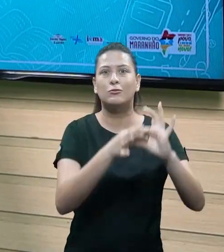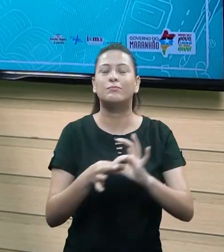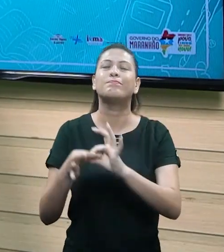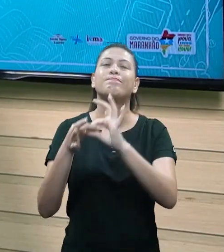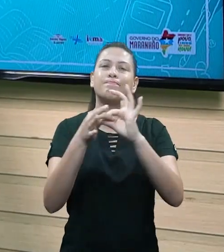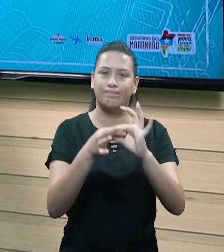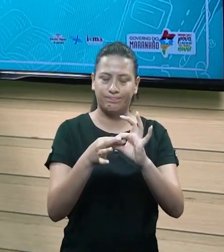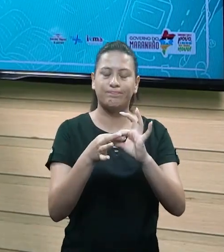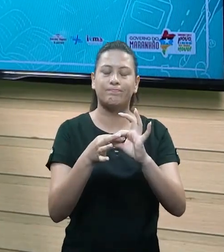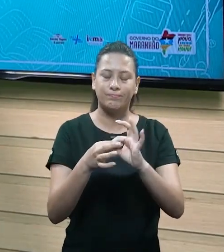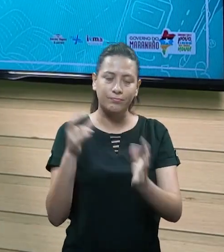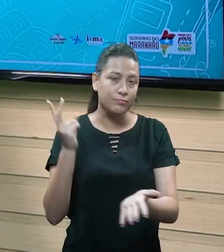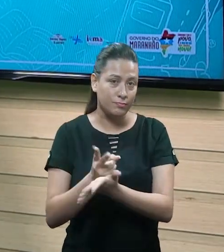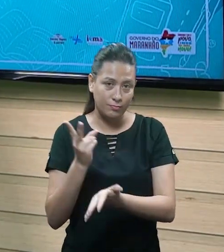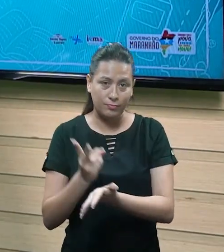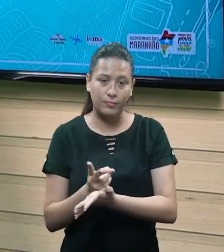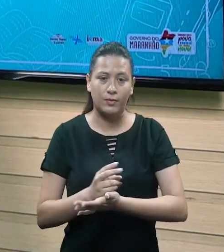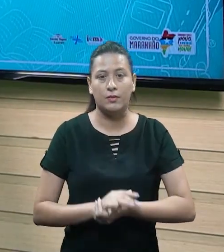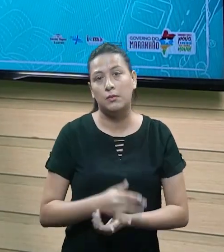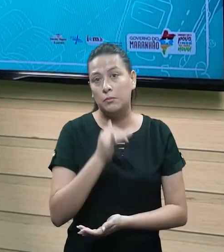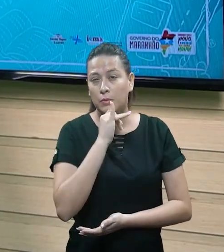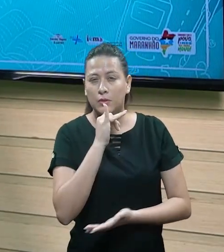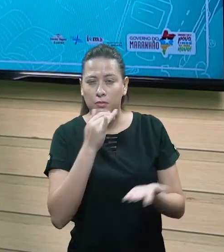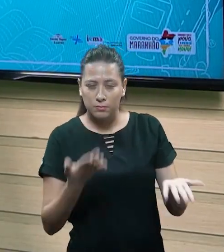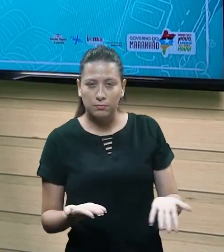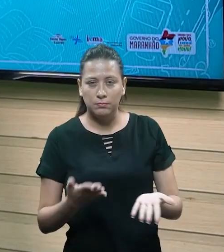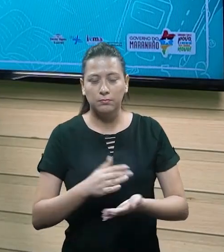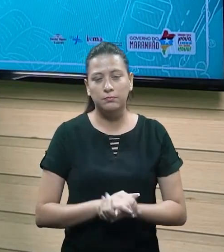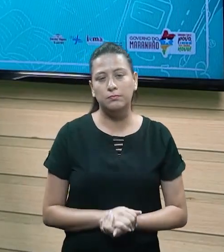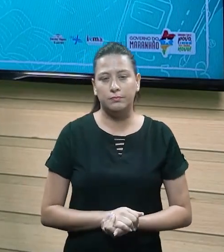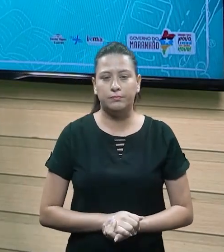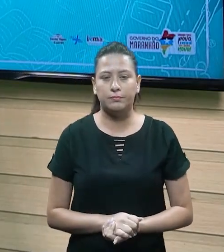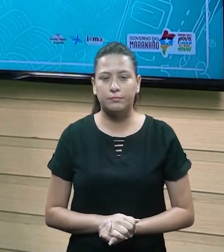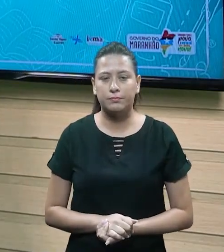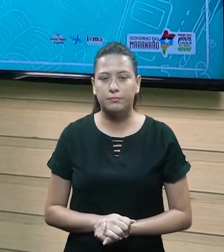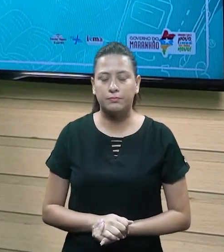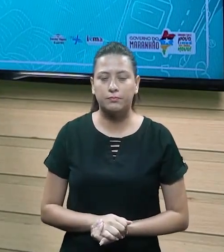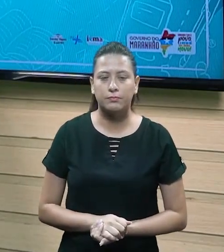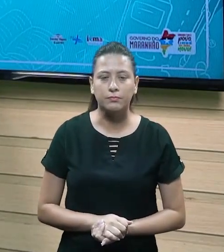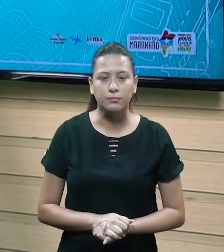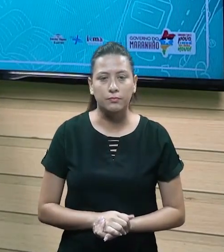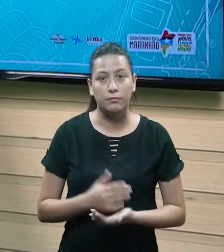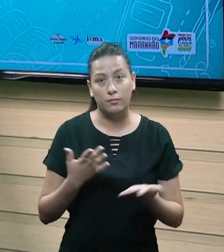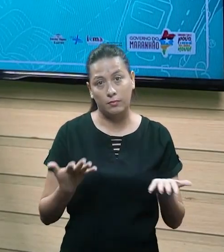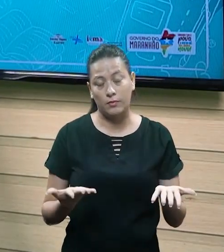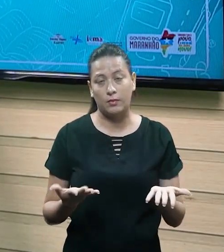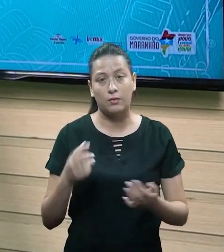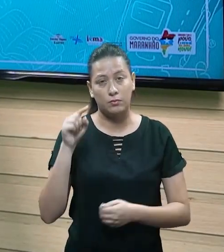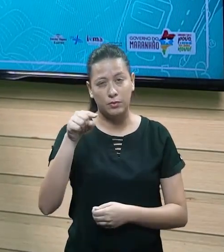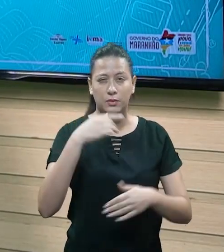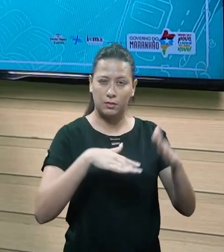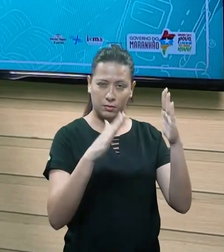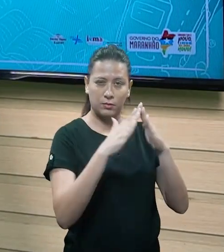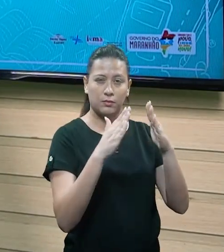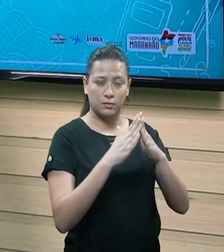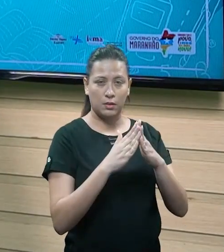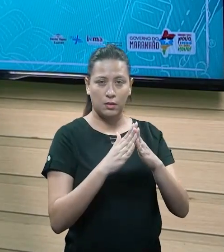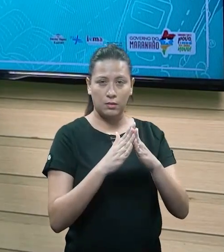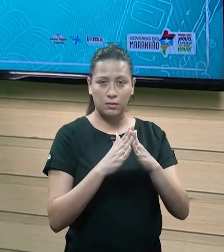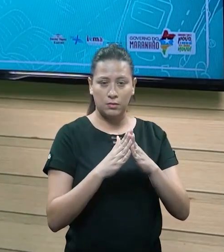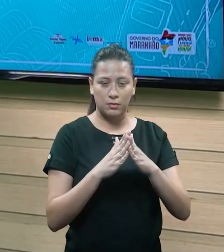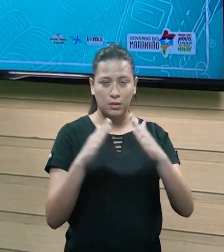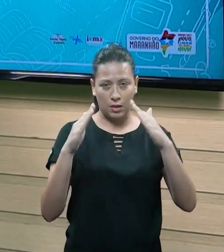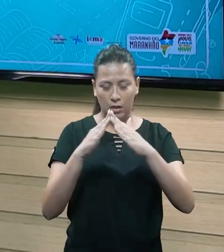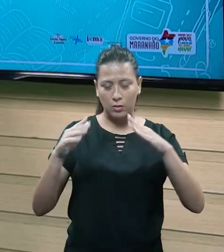se elas são interligadas elas têm que trabalhar o conjunto, o tempo todo. Vamos colocar uma situação do nosso cotidiano para vocês compreenderem. Vamos supor que vocês na sua